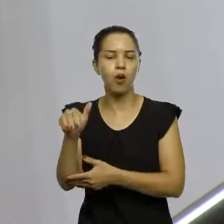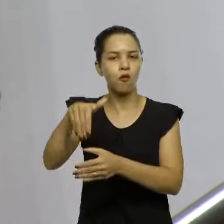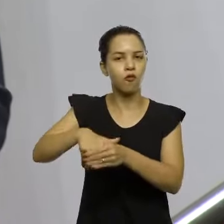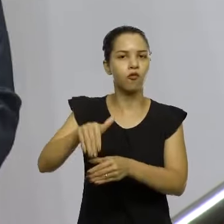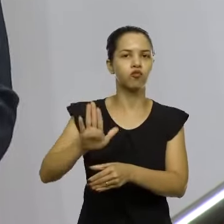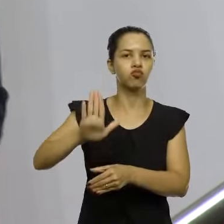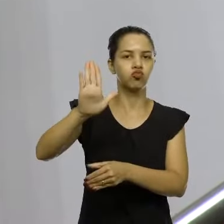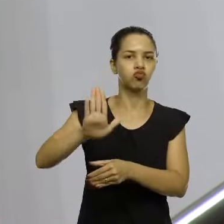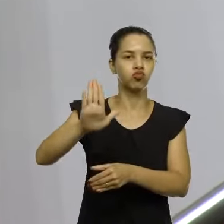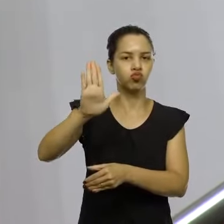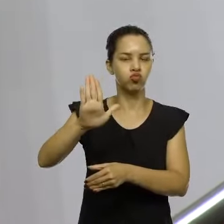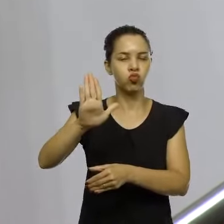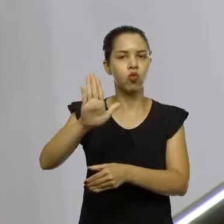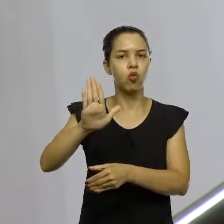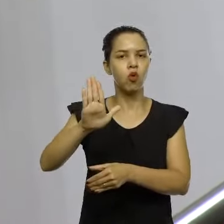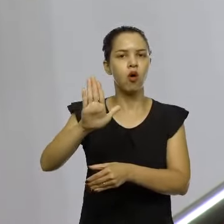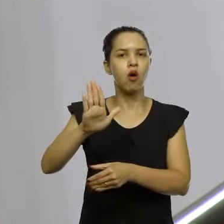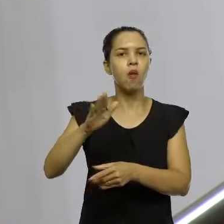seja.